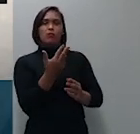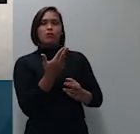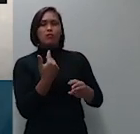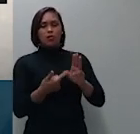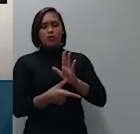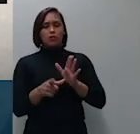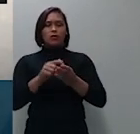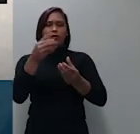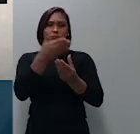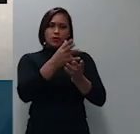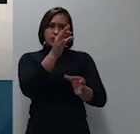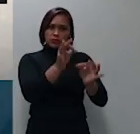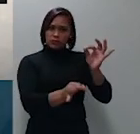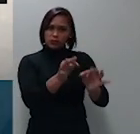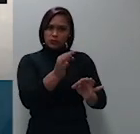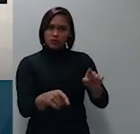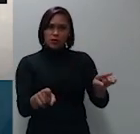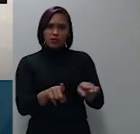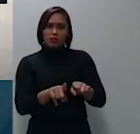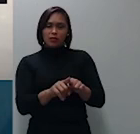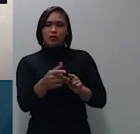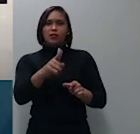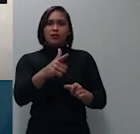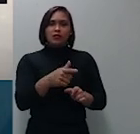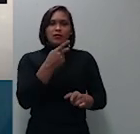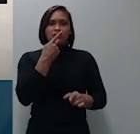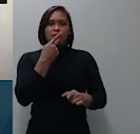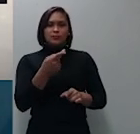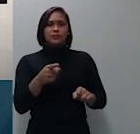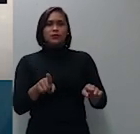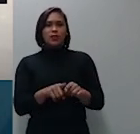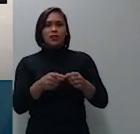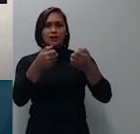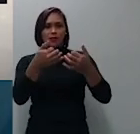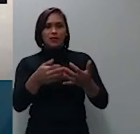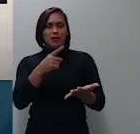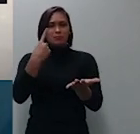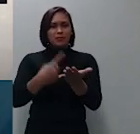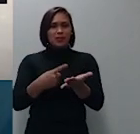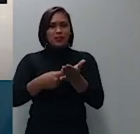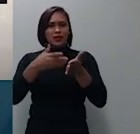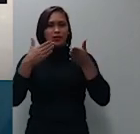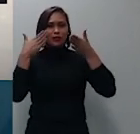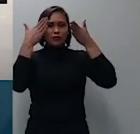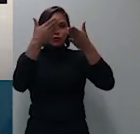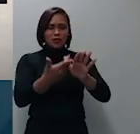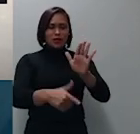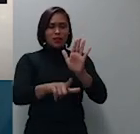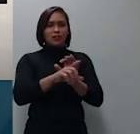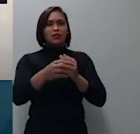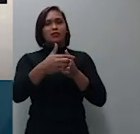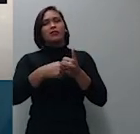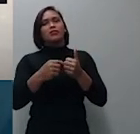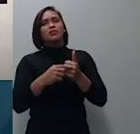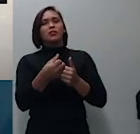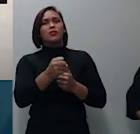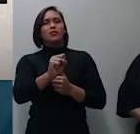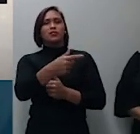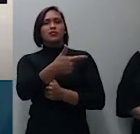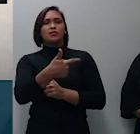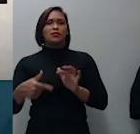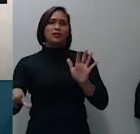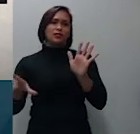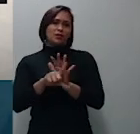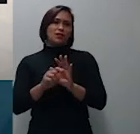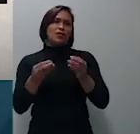ou seja não se discute aqui da aplicação direta do artigo 83 da lei de falências a uma